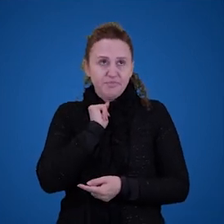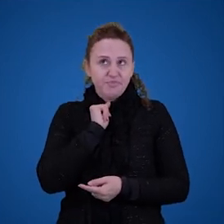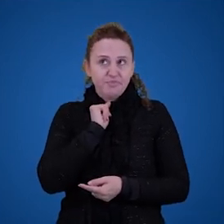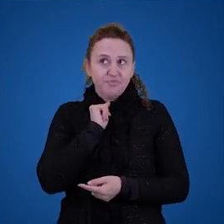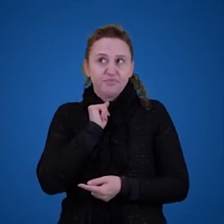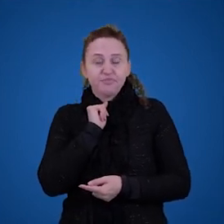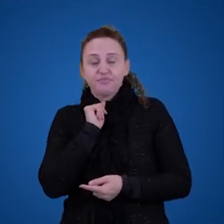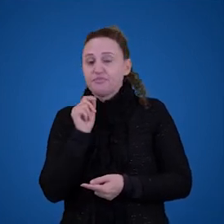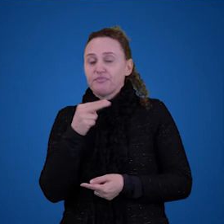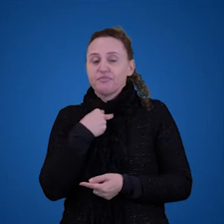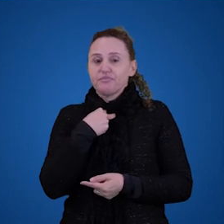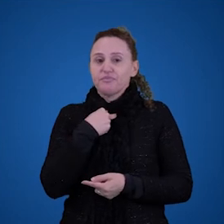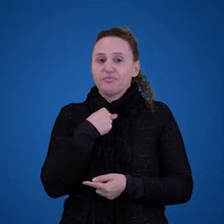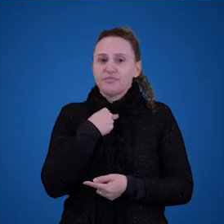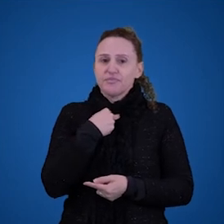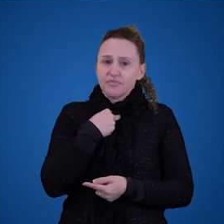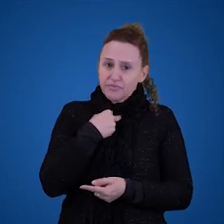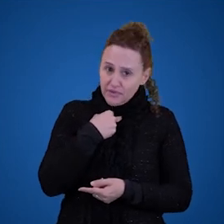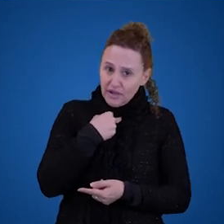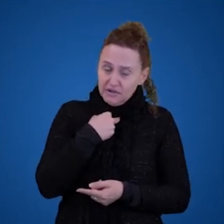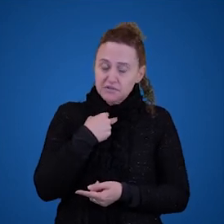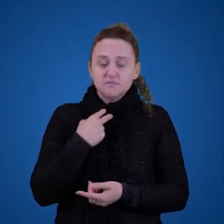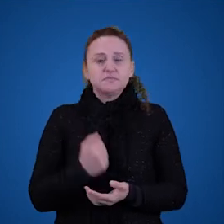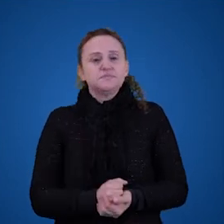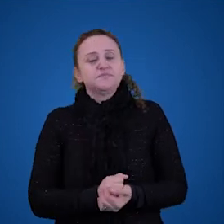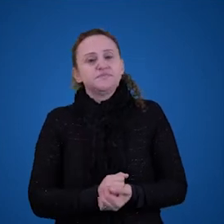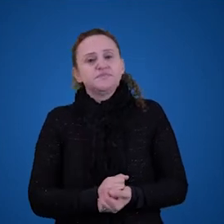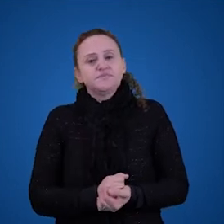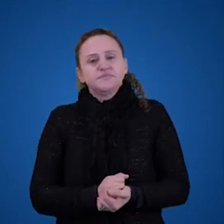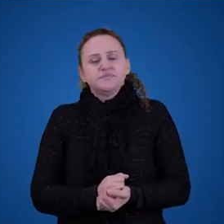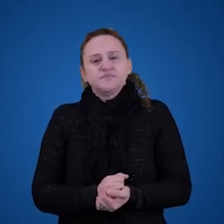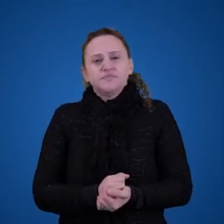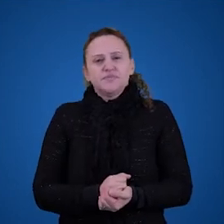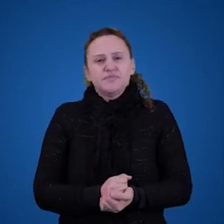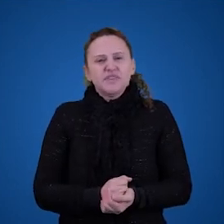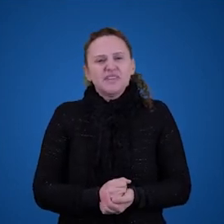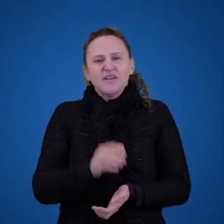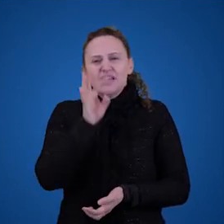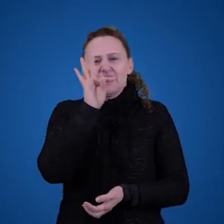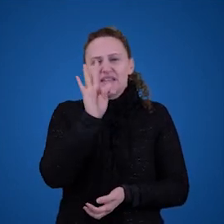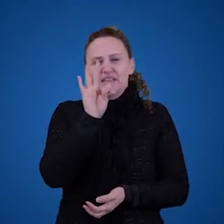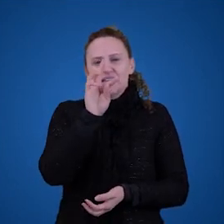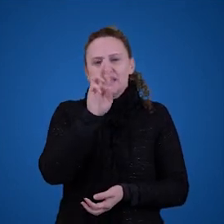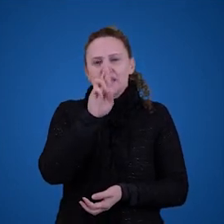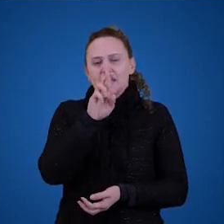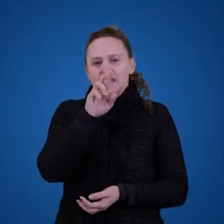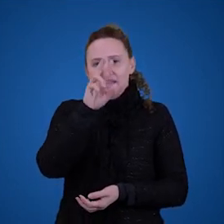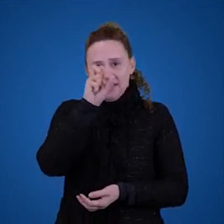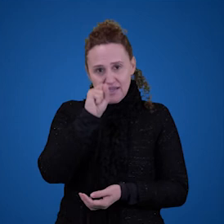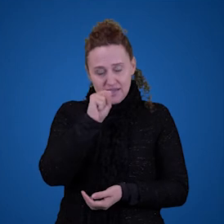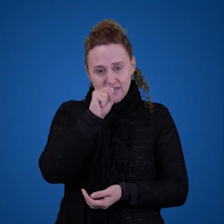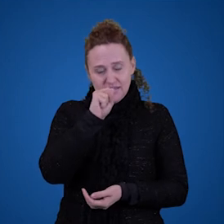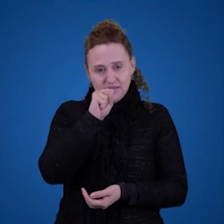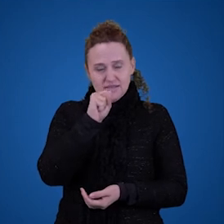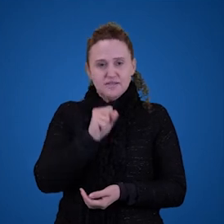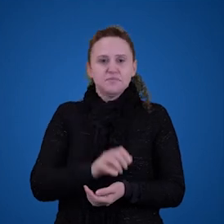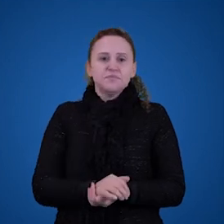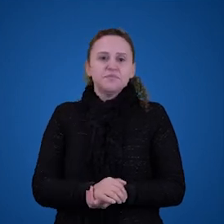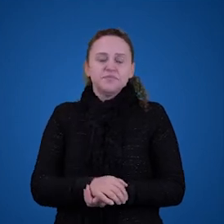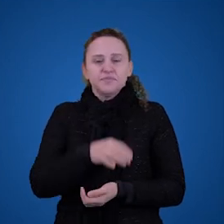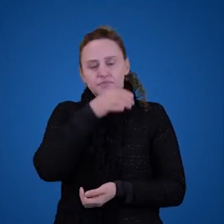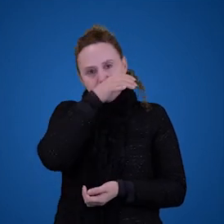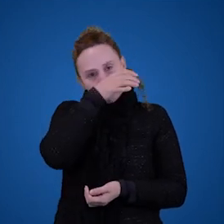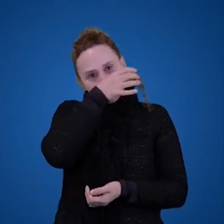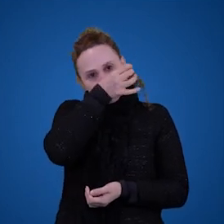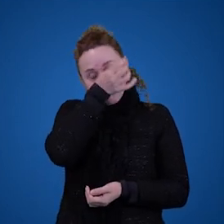Pelo menos a nível ficcional. Então, dessa forma, a TRS tem um problemão aqui para começar, para explicar